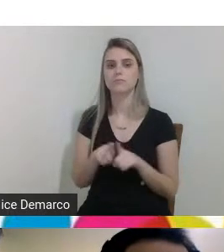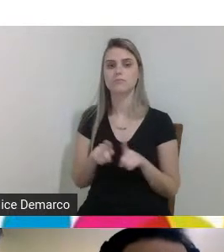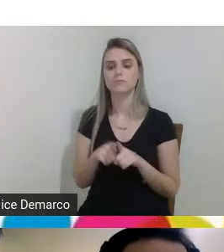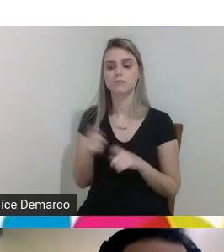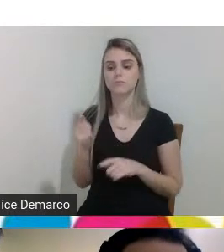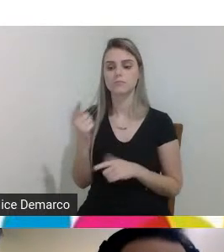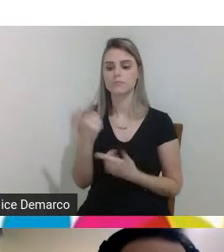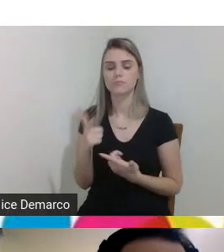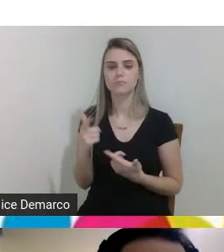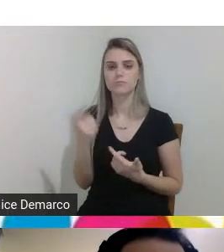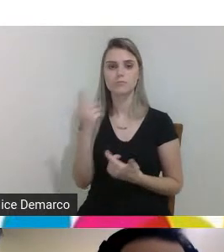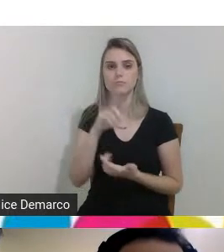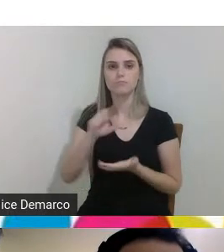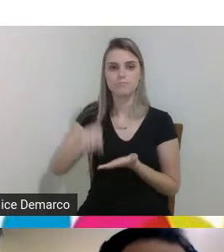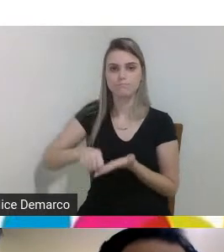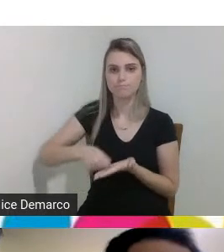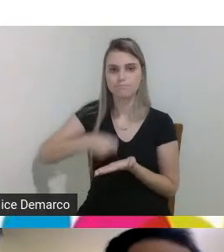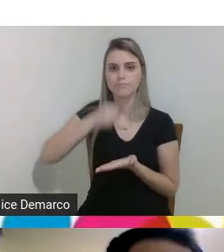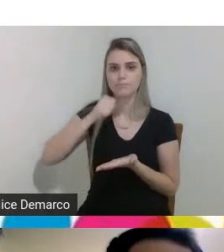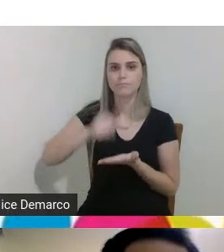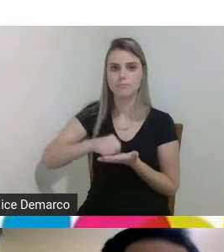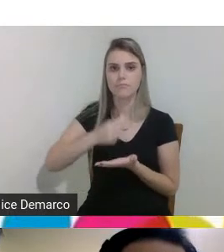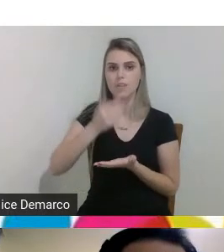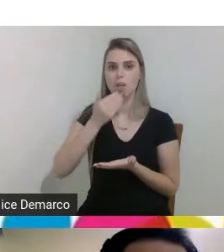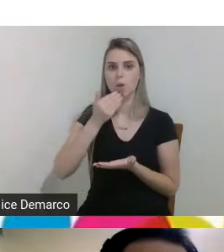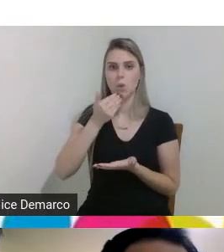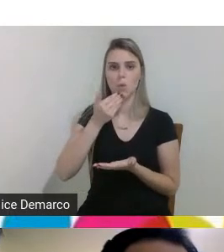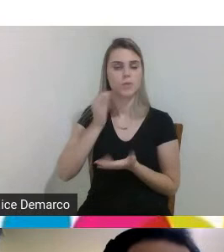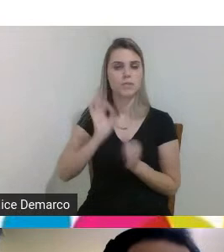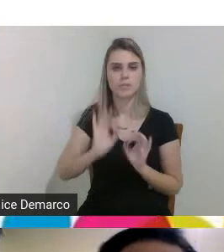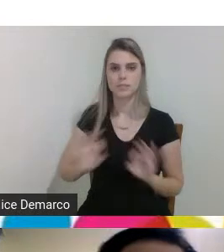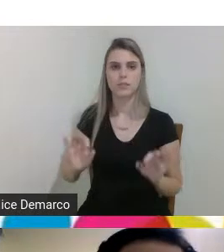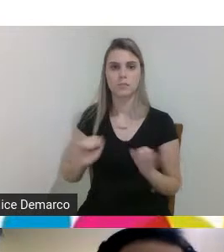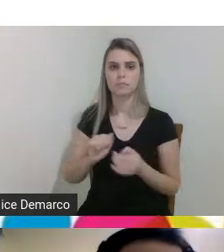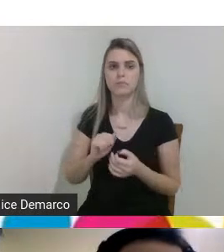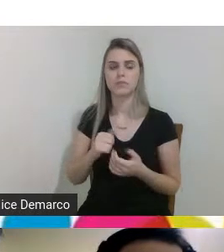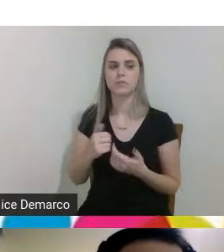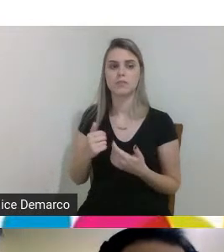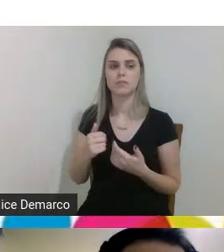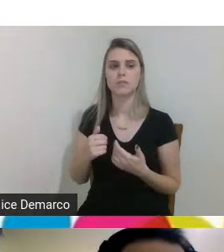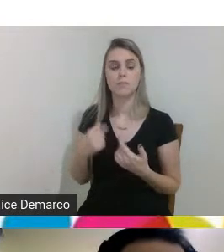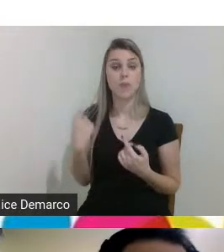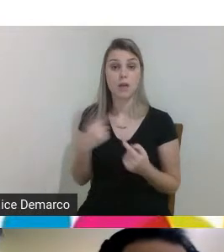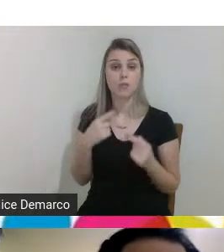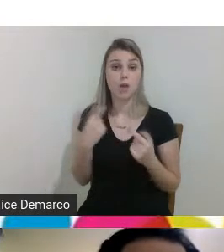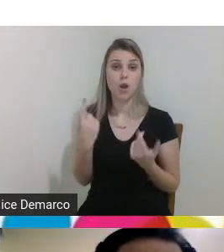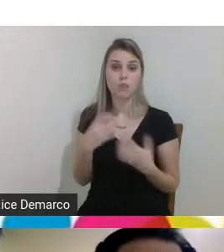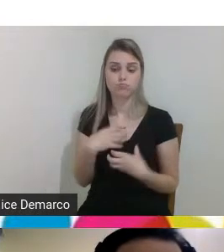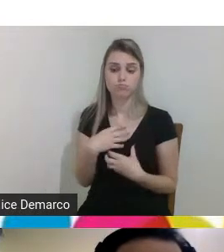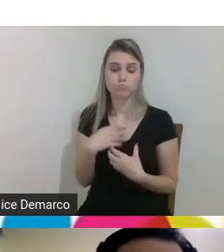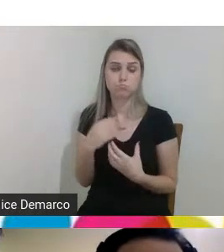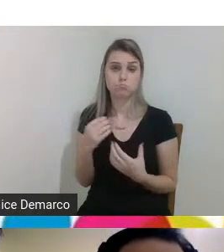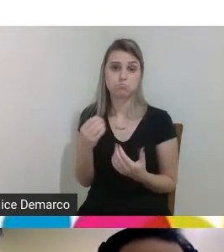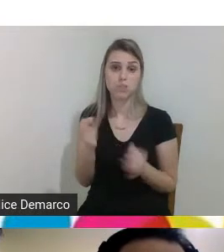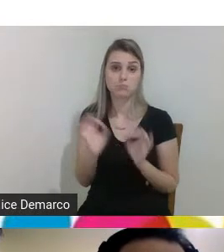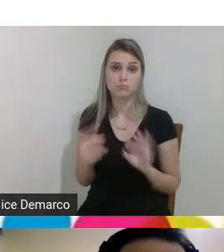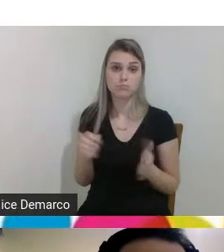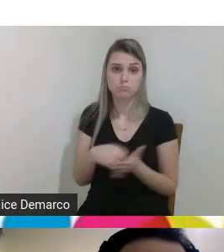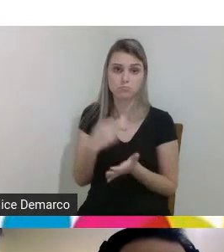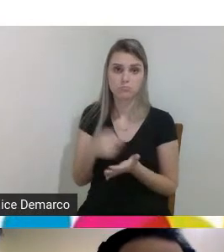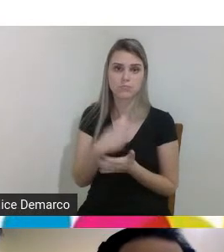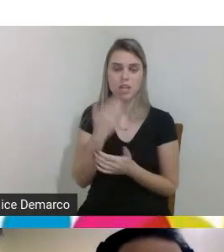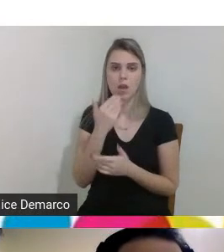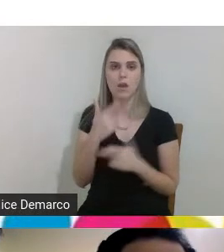uma uma colher na mão para uma simples atividade né entre aspas para nós que seria simples que é que é